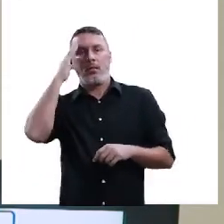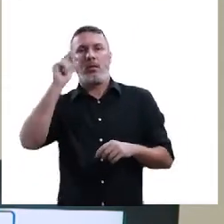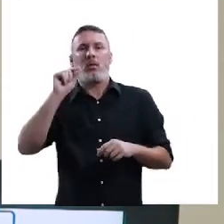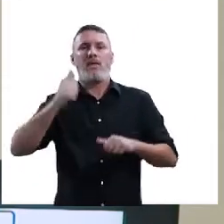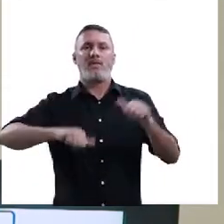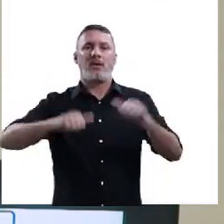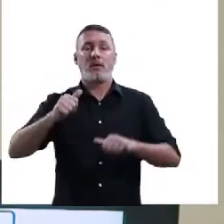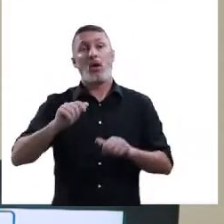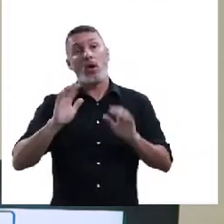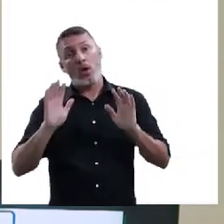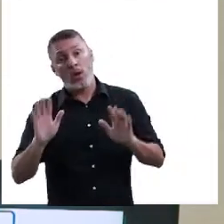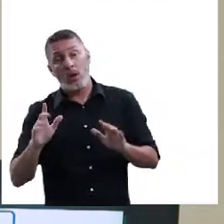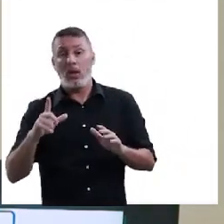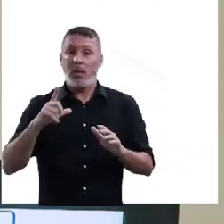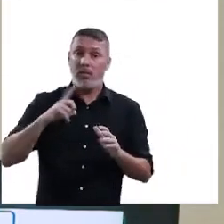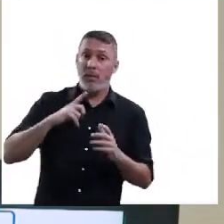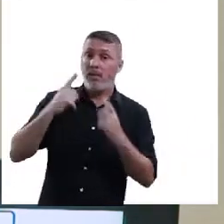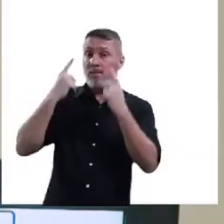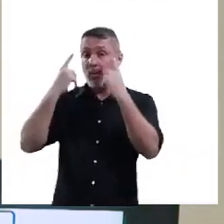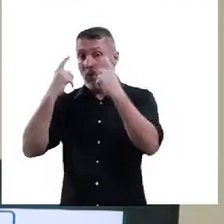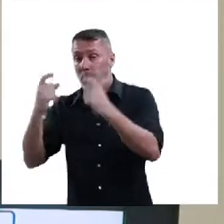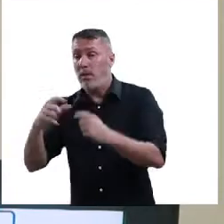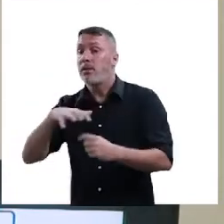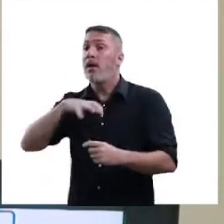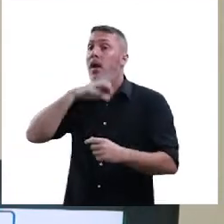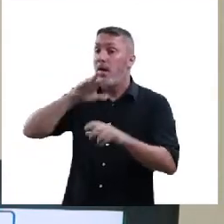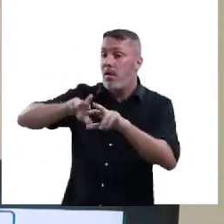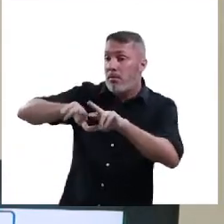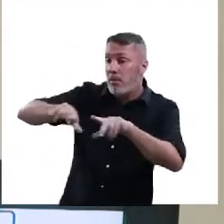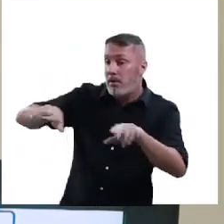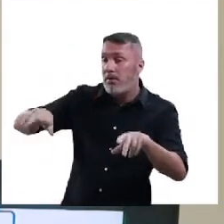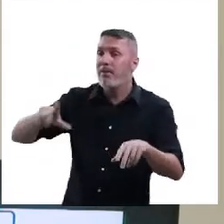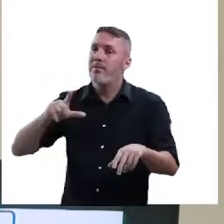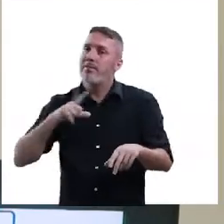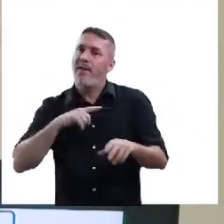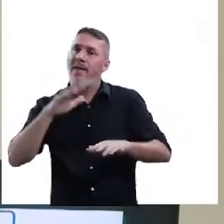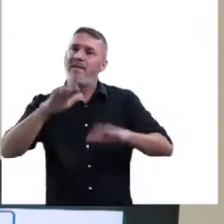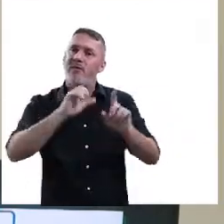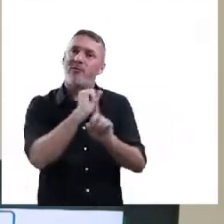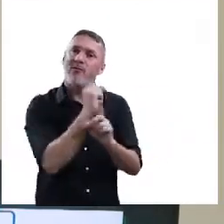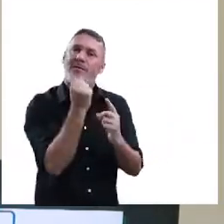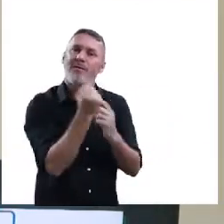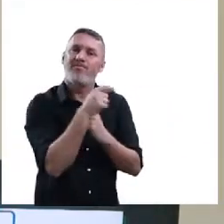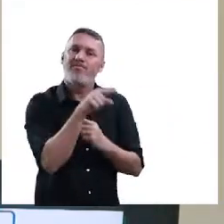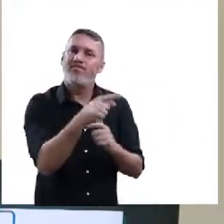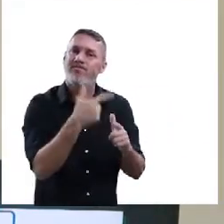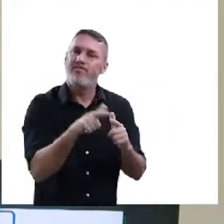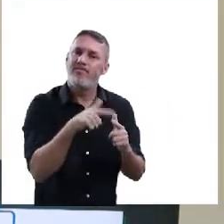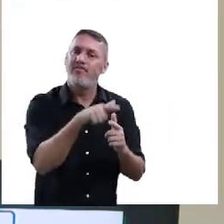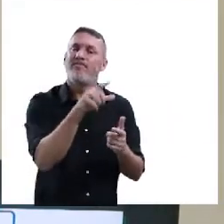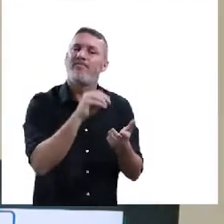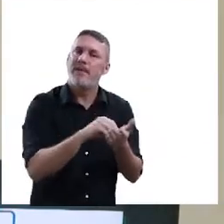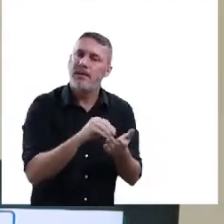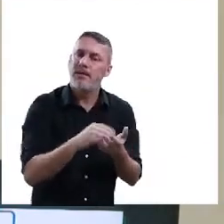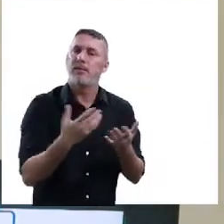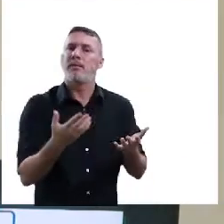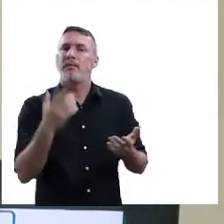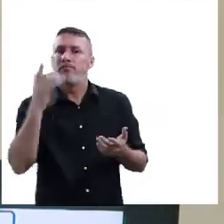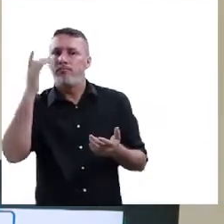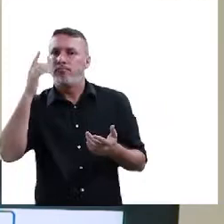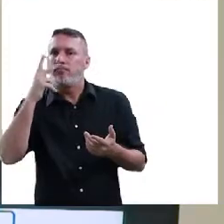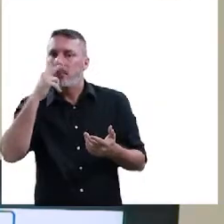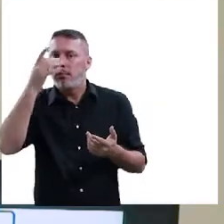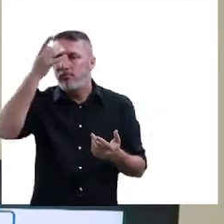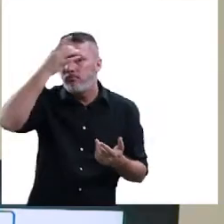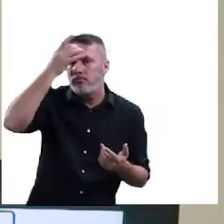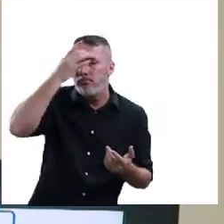é uma negligência da sociedade, porque a sociedade não cobra, porque a sociedade está vendo aí as outras violências e pensa que a violência contra os animais